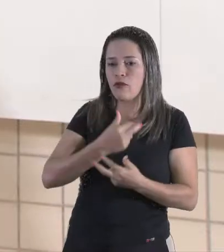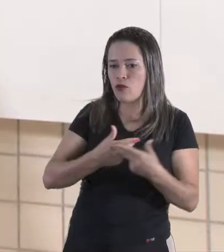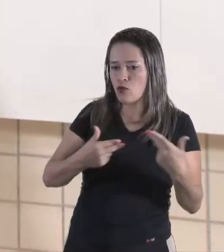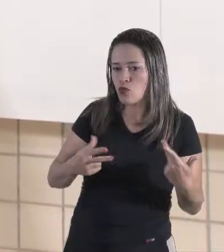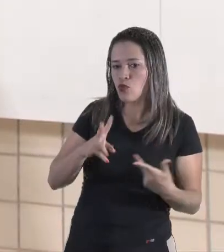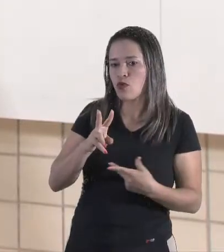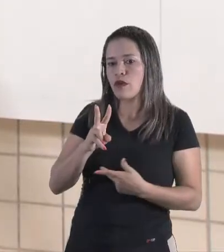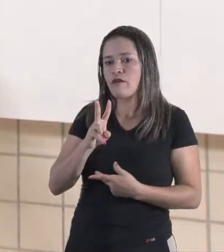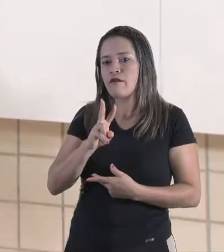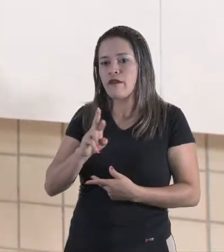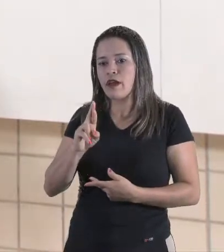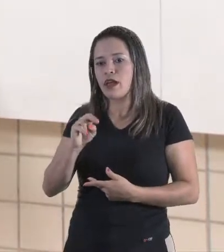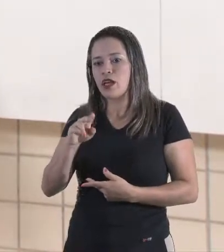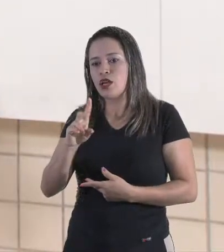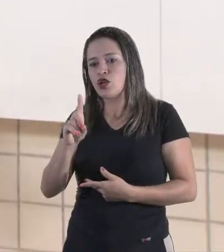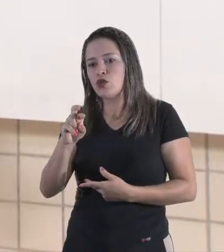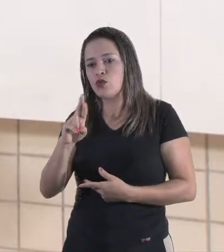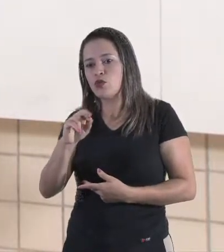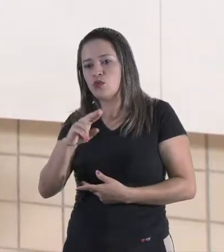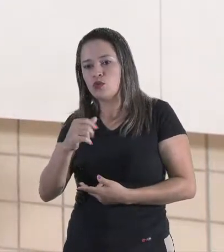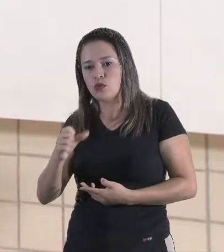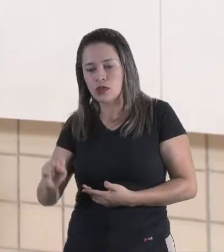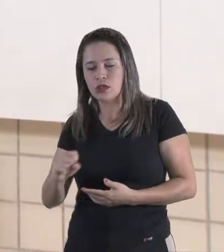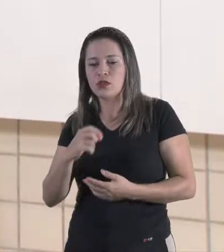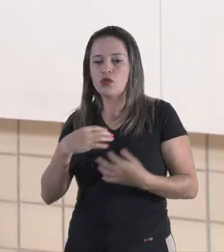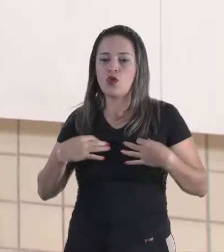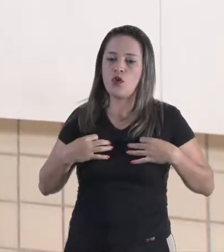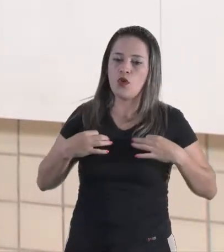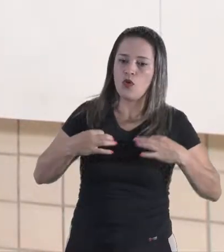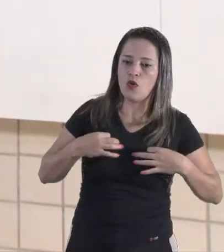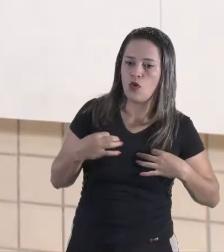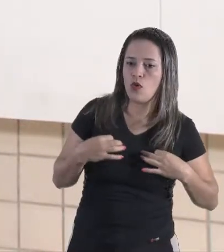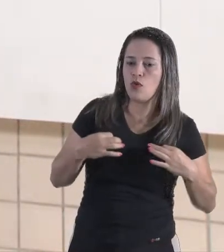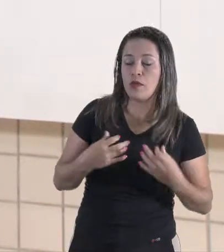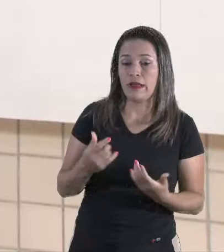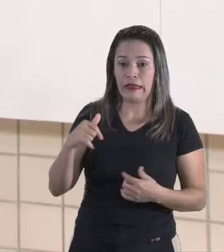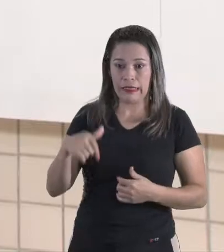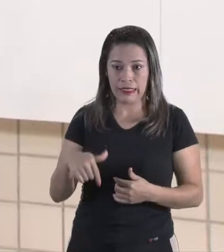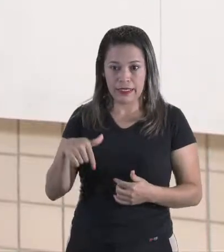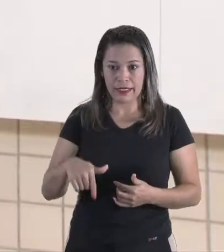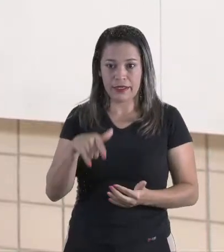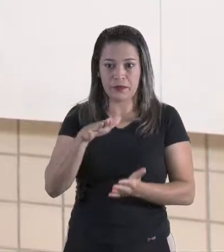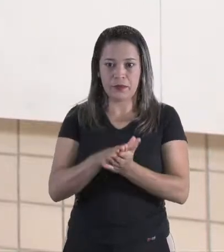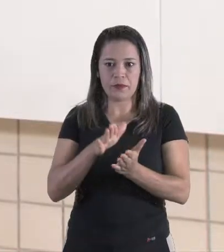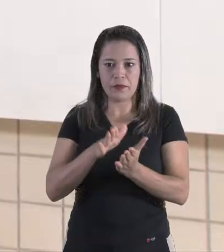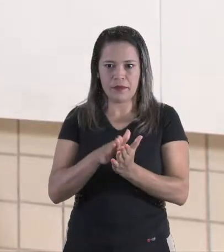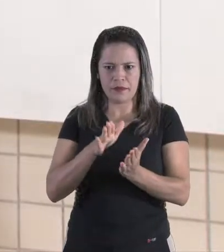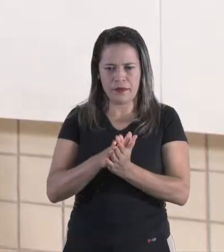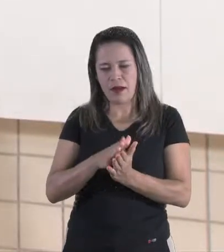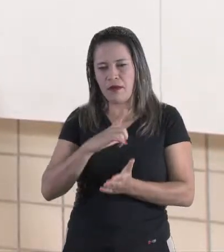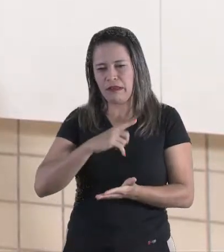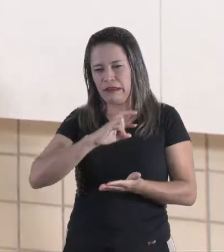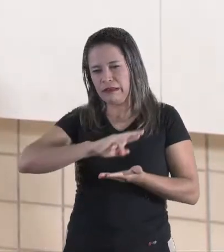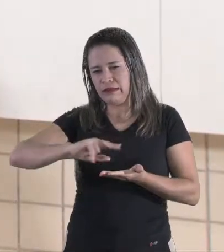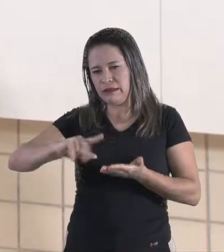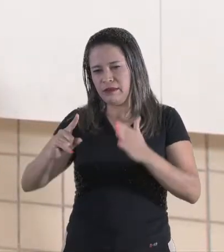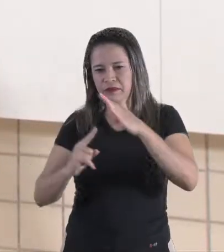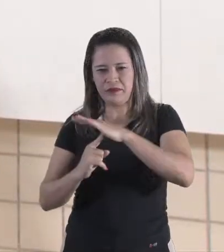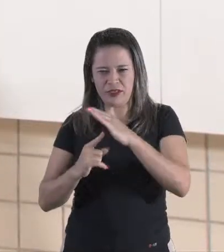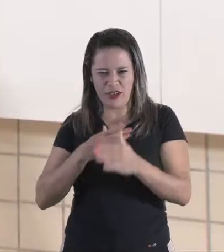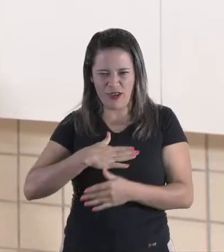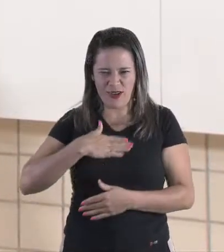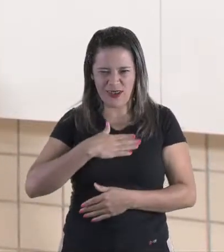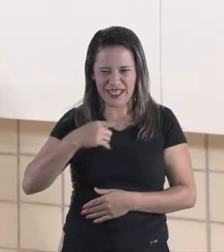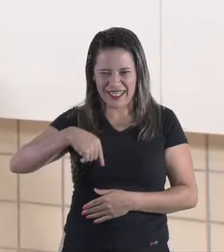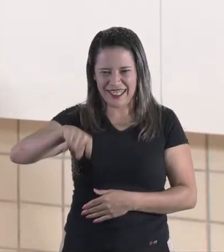Frutas, verdura, roupas. E aqui em Palmas tem várias feiras livres. Você já foi nela? Você gosta de ir na